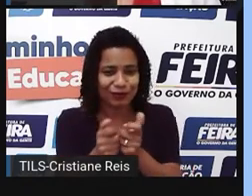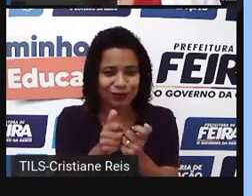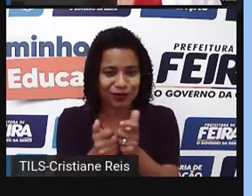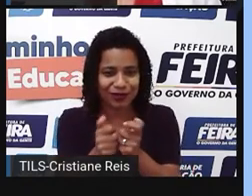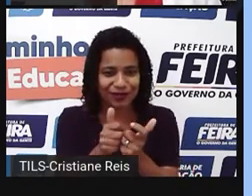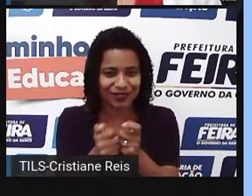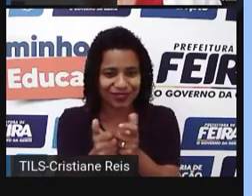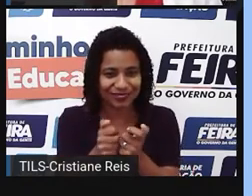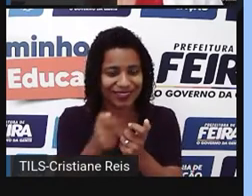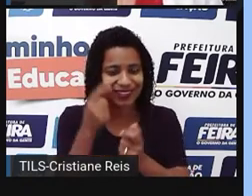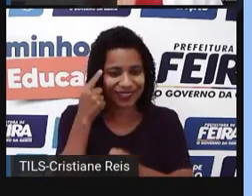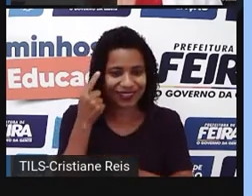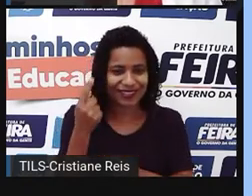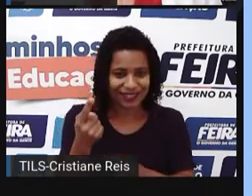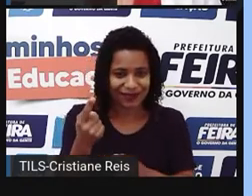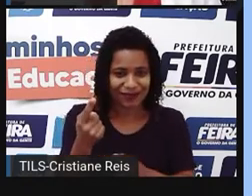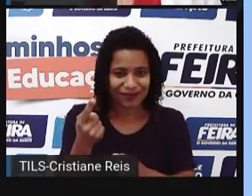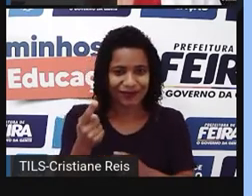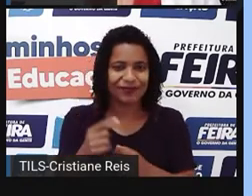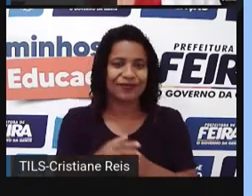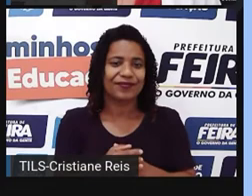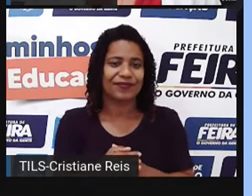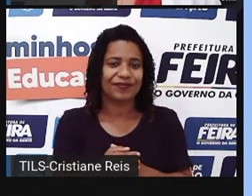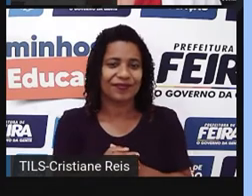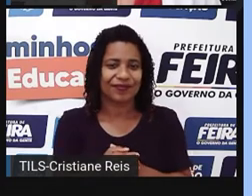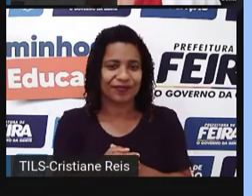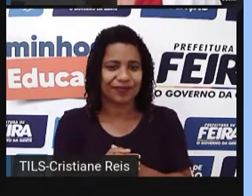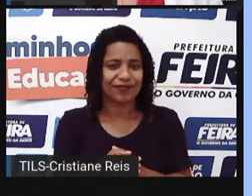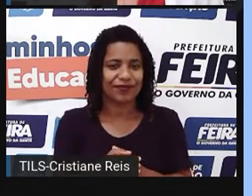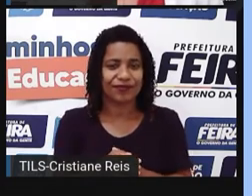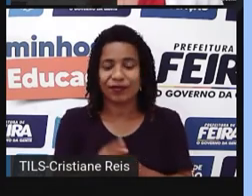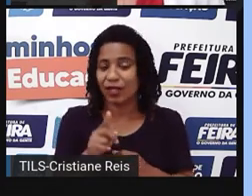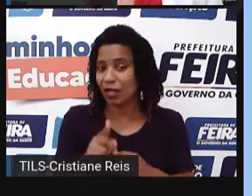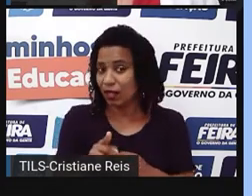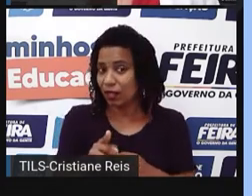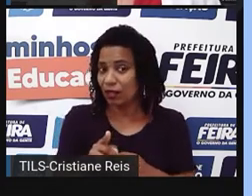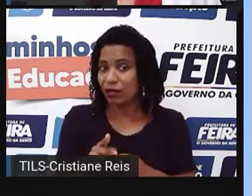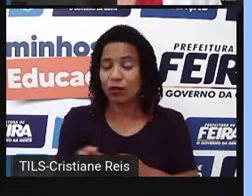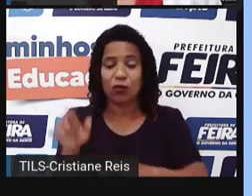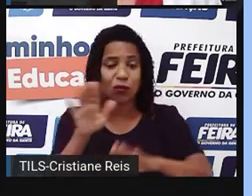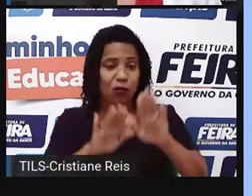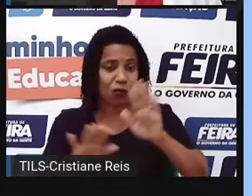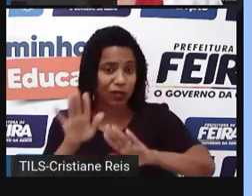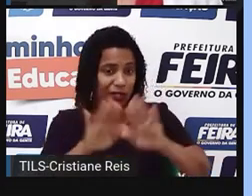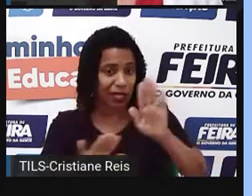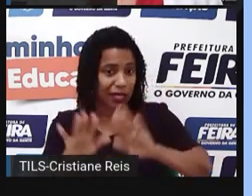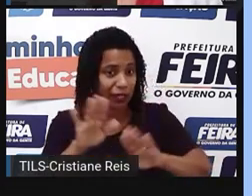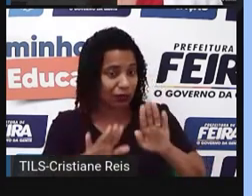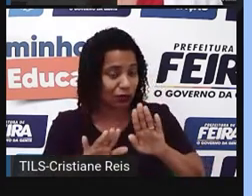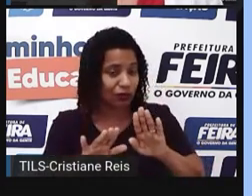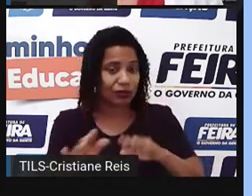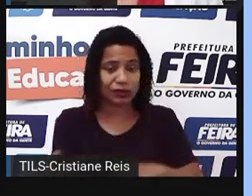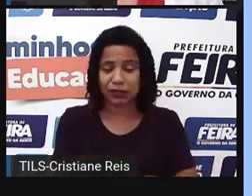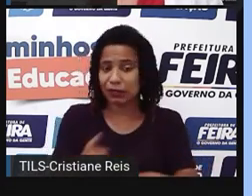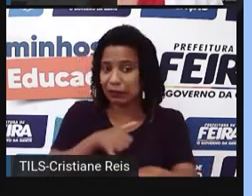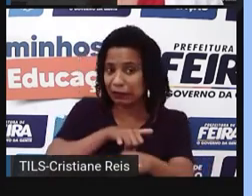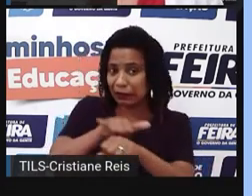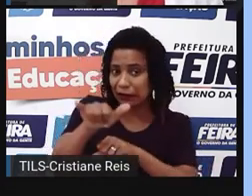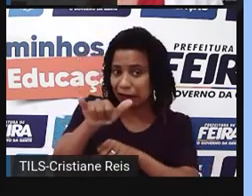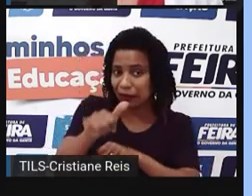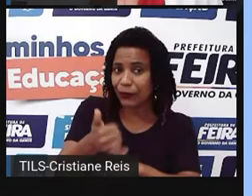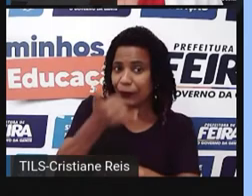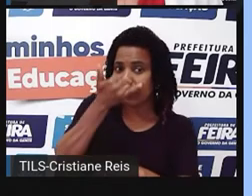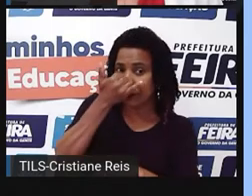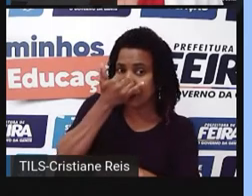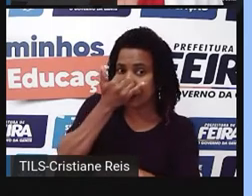Reality River. Don't fall for fake. Não caia em armadilhas. Observem que ele utilizou